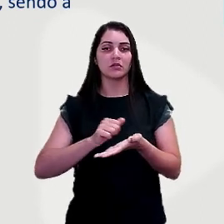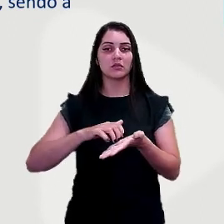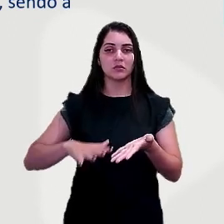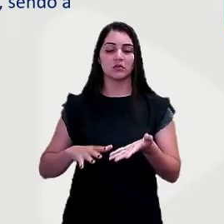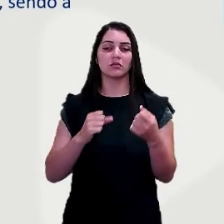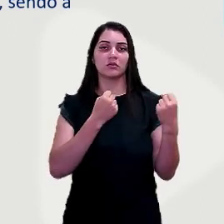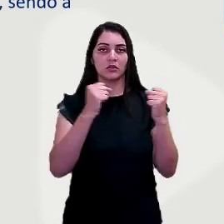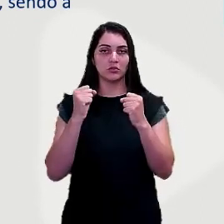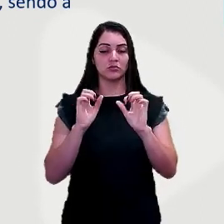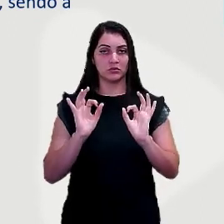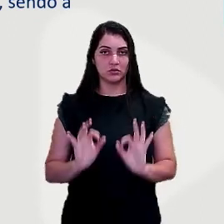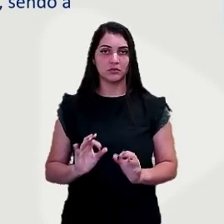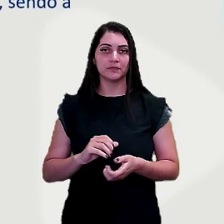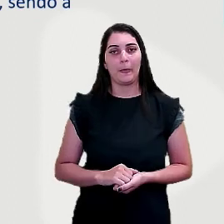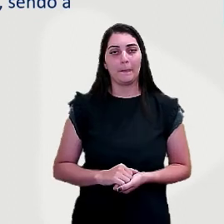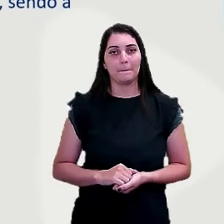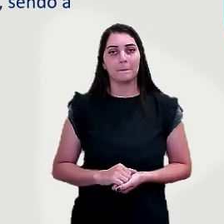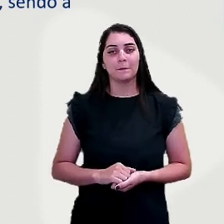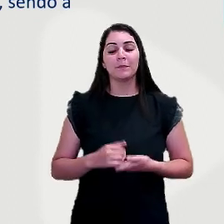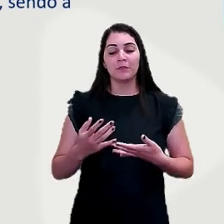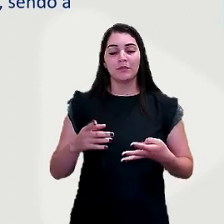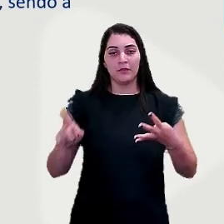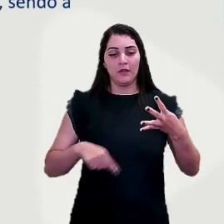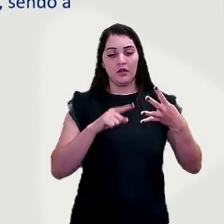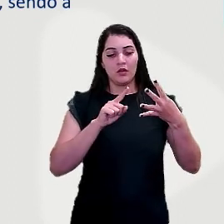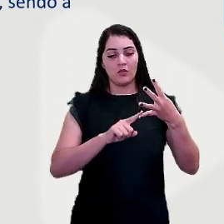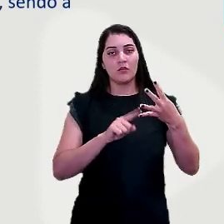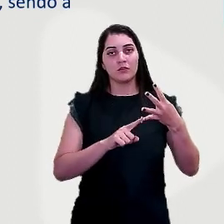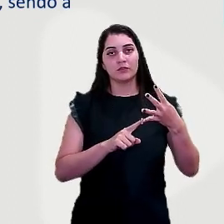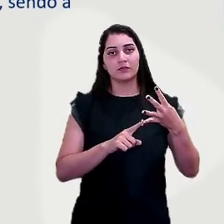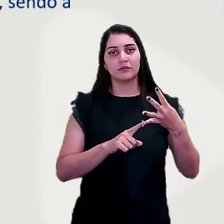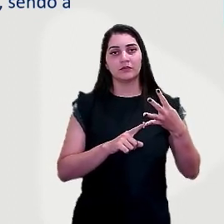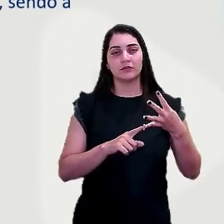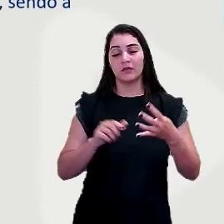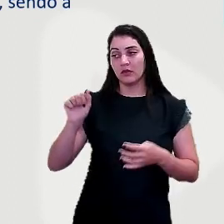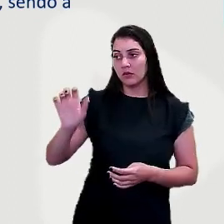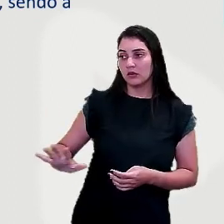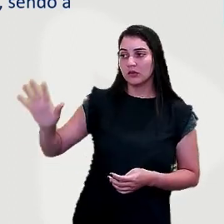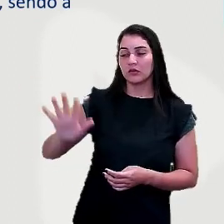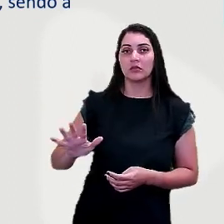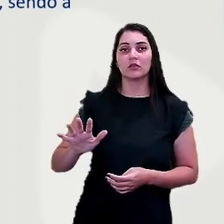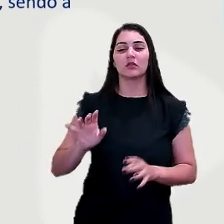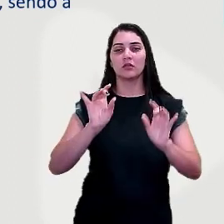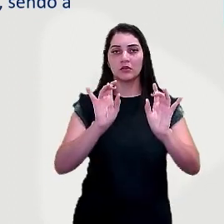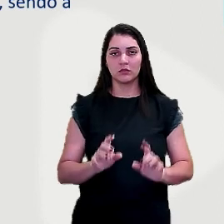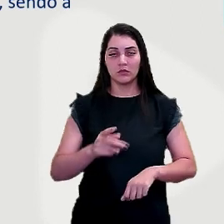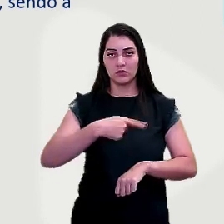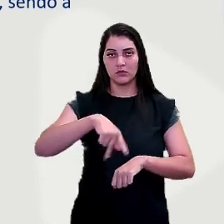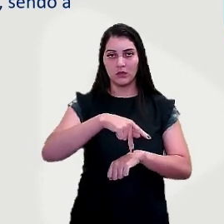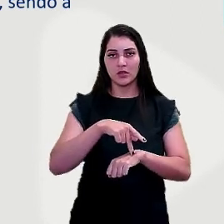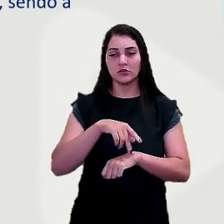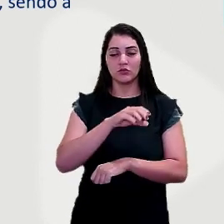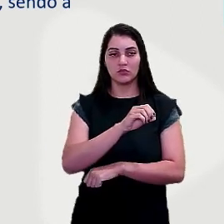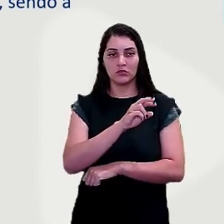na indústria, certo? A quarta proposição, a Ásia, em especial os países do Oriente